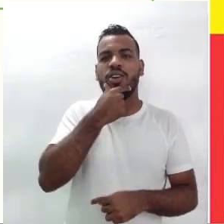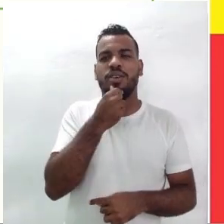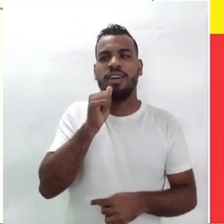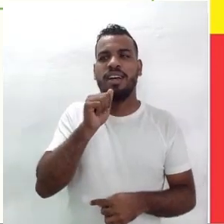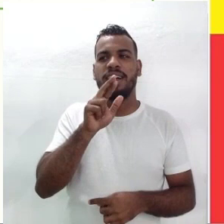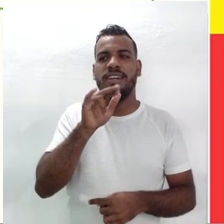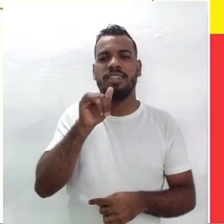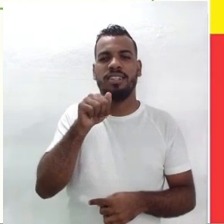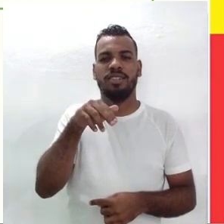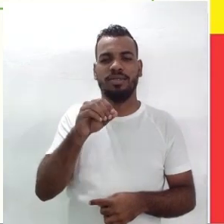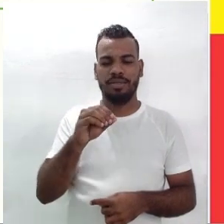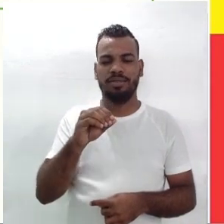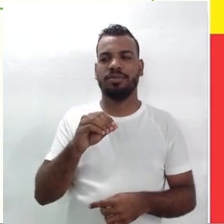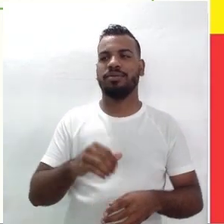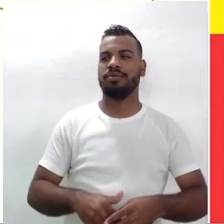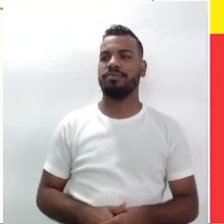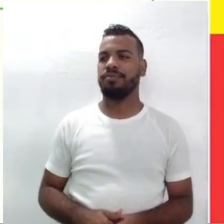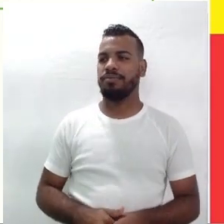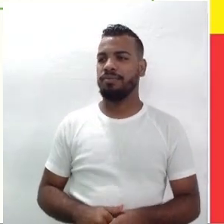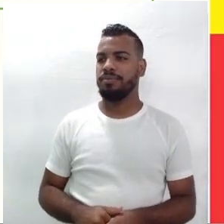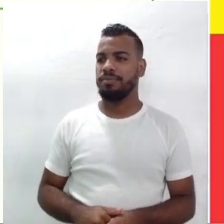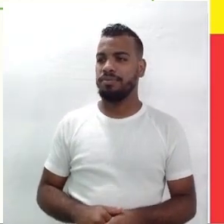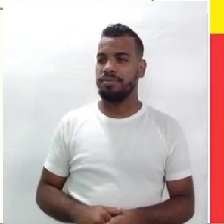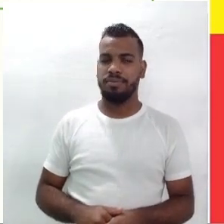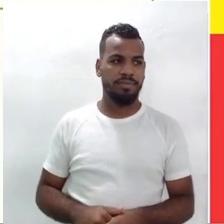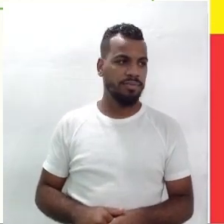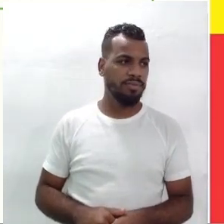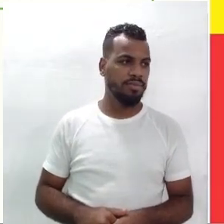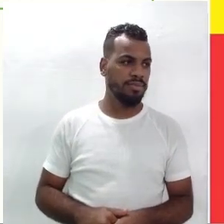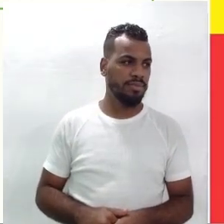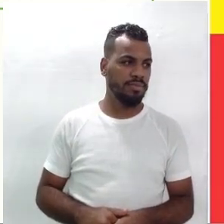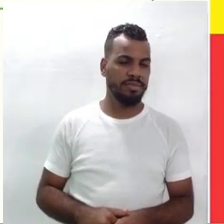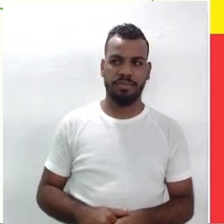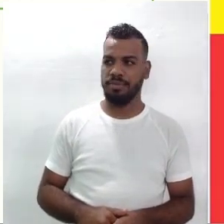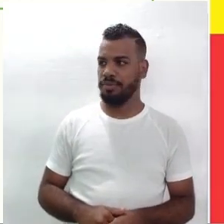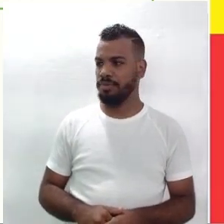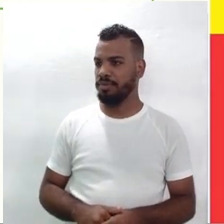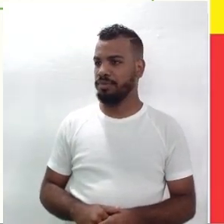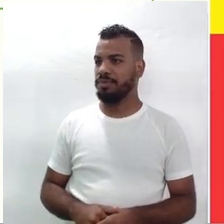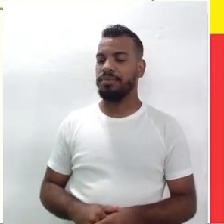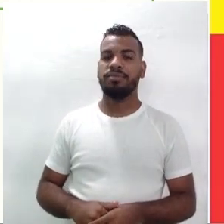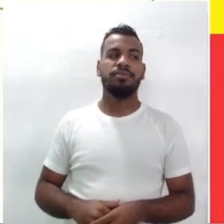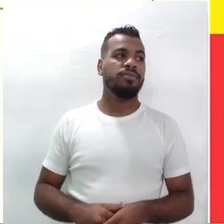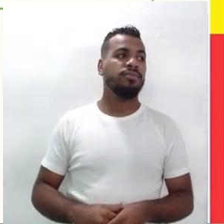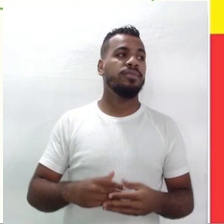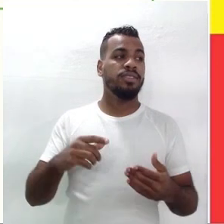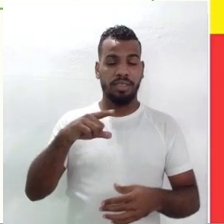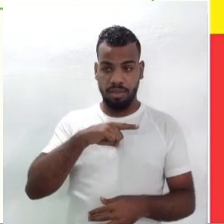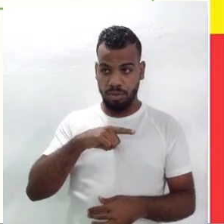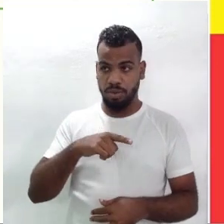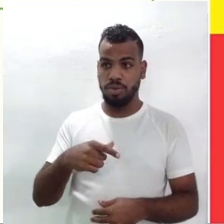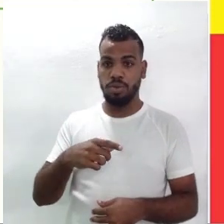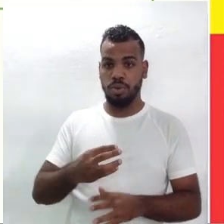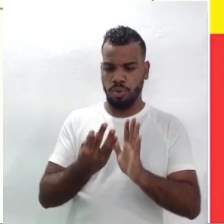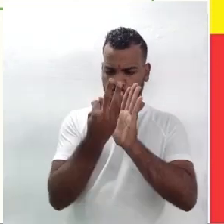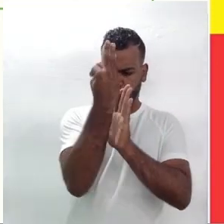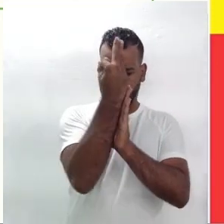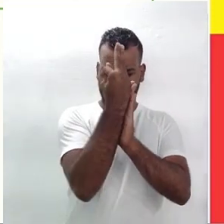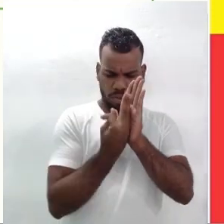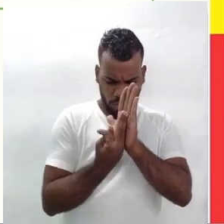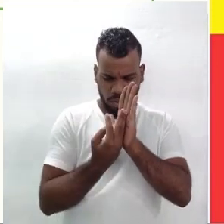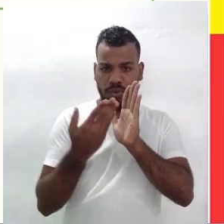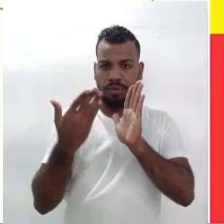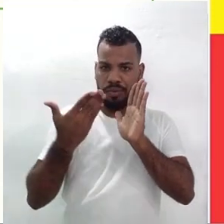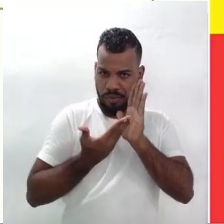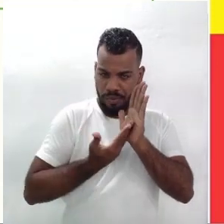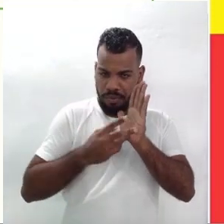Exatamente. E ele pega, ele traduz, transforma o texto numa